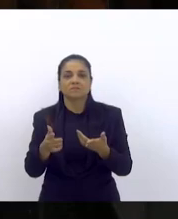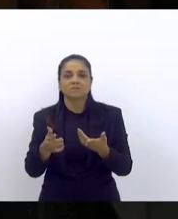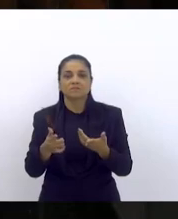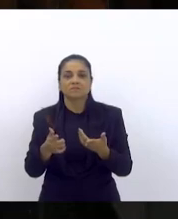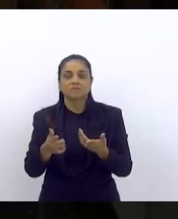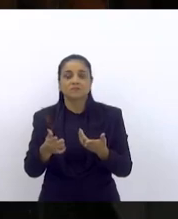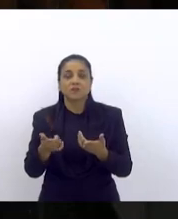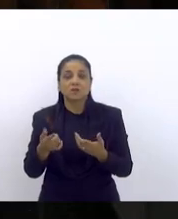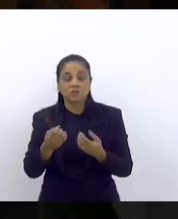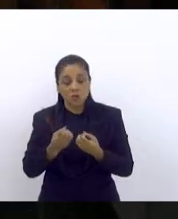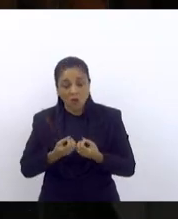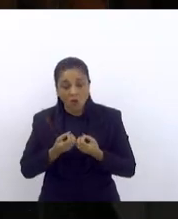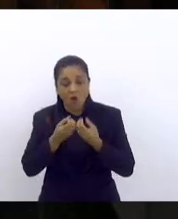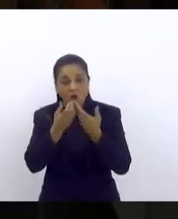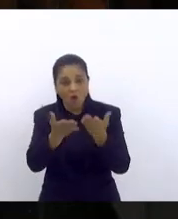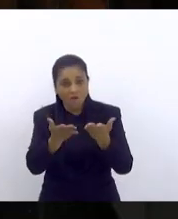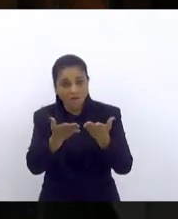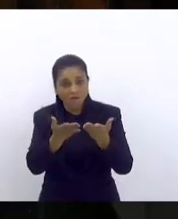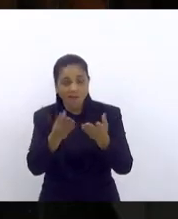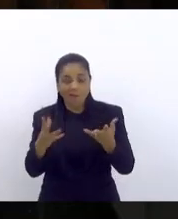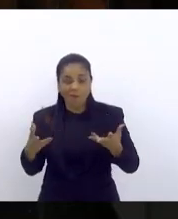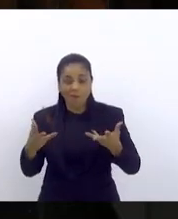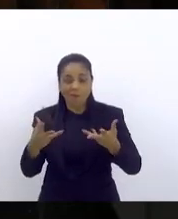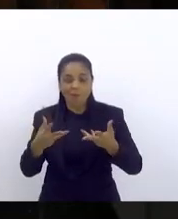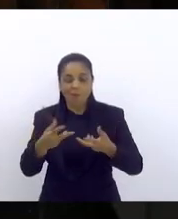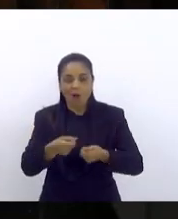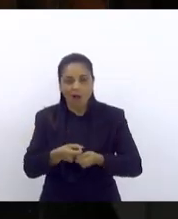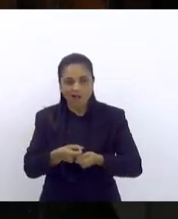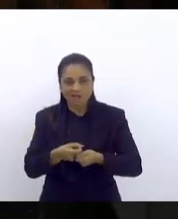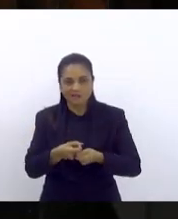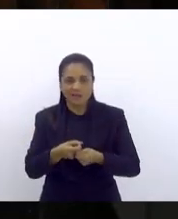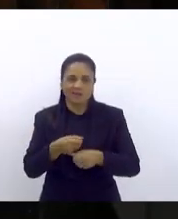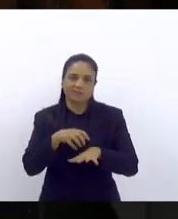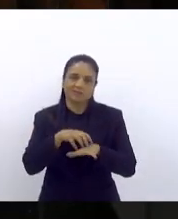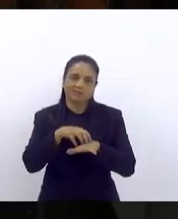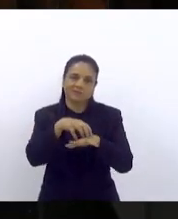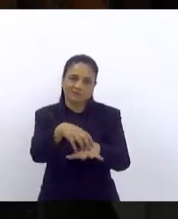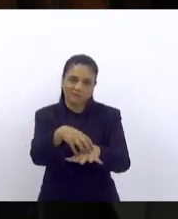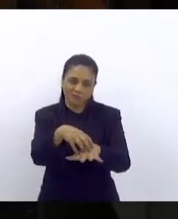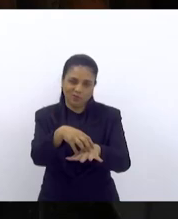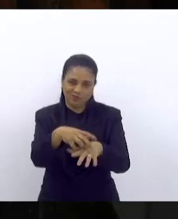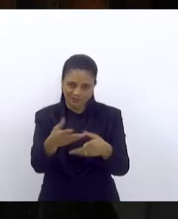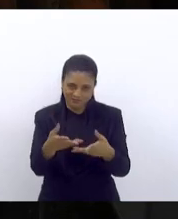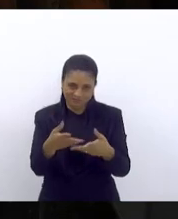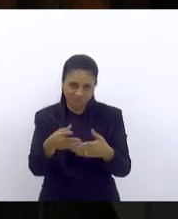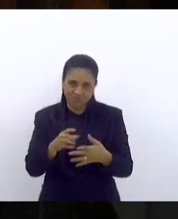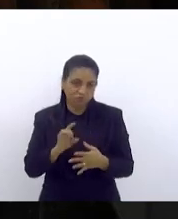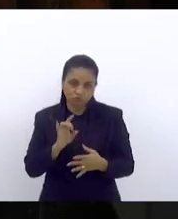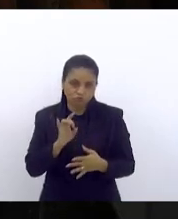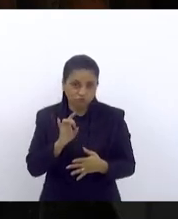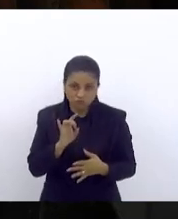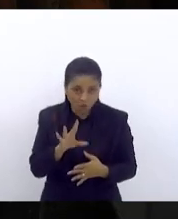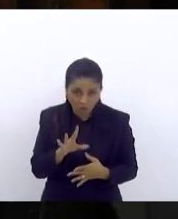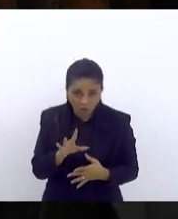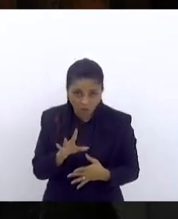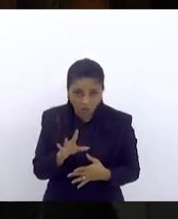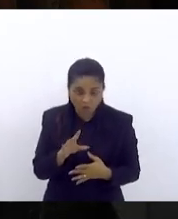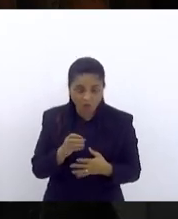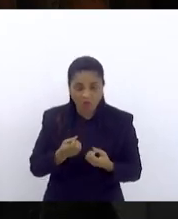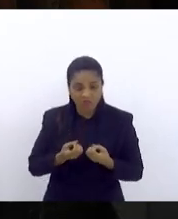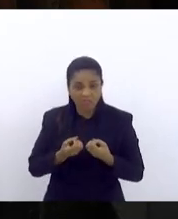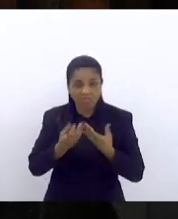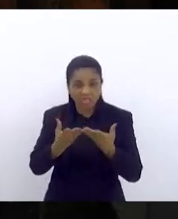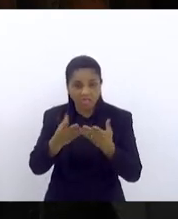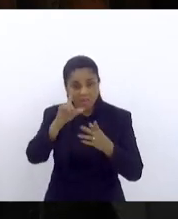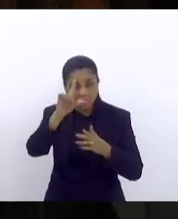aquele que ofertar a melhor qualidade de transporte e não simplesmente aquele que ofertar a